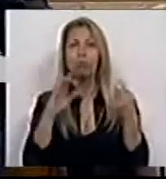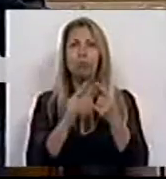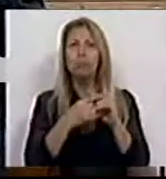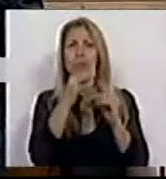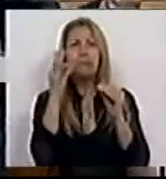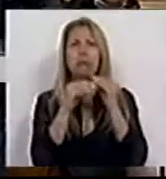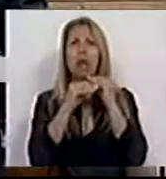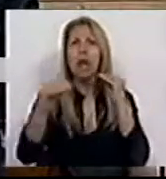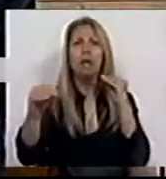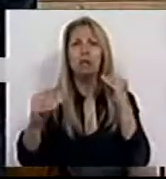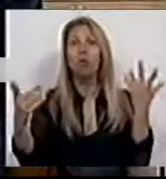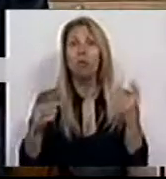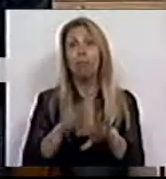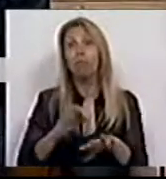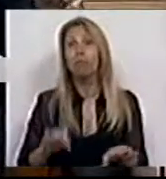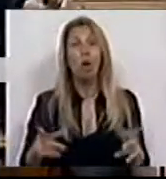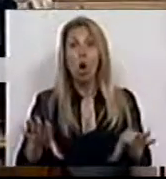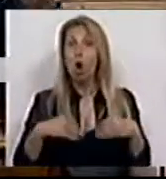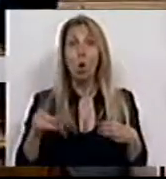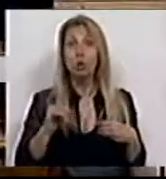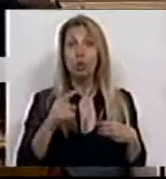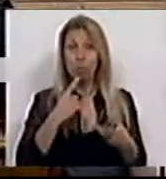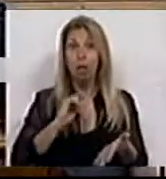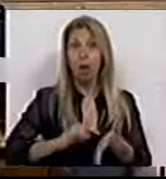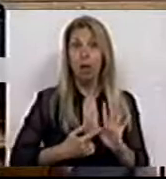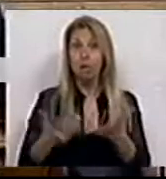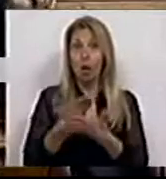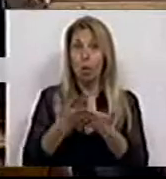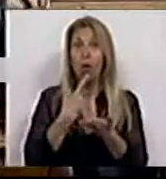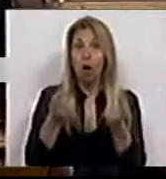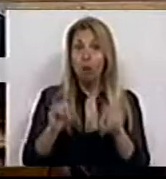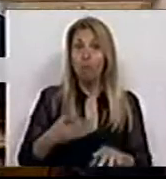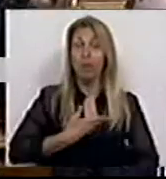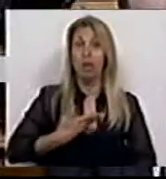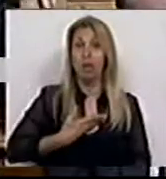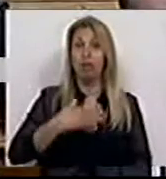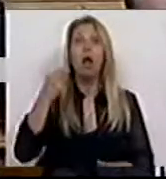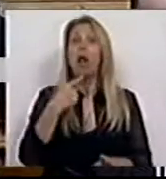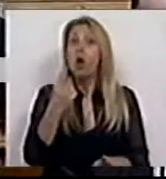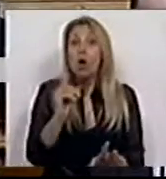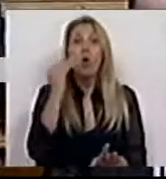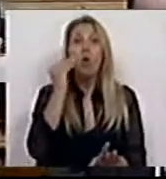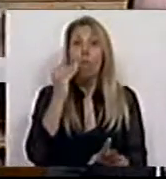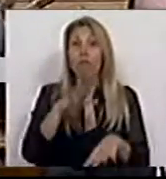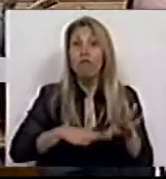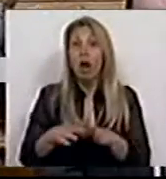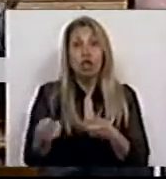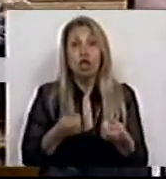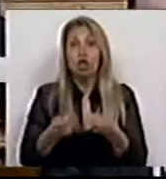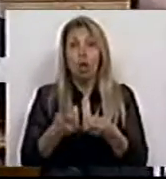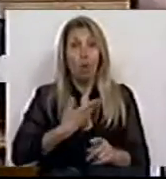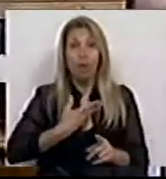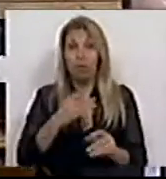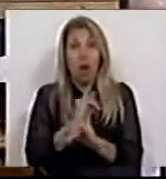assume a necessidade da renegociação da dívida, não assume como quer fazer a gestão desta dívida insustentável e ao não